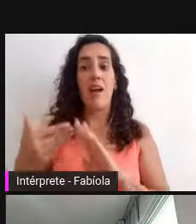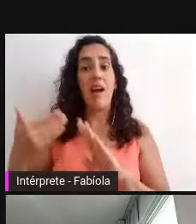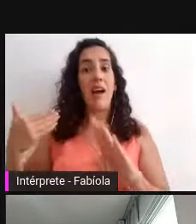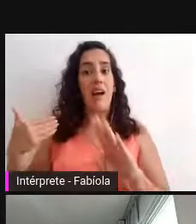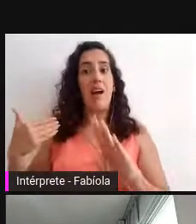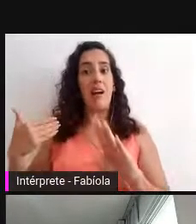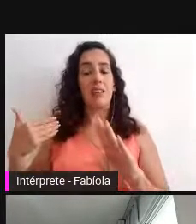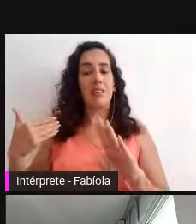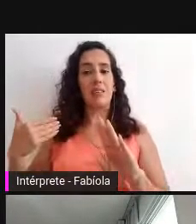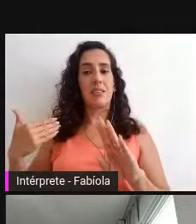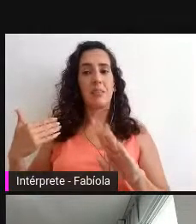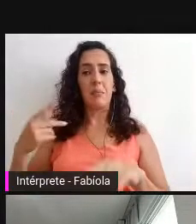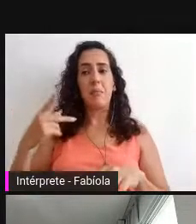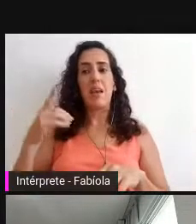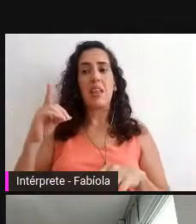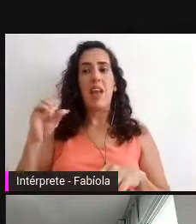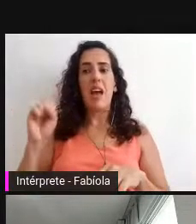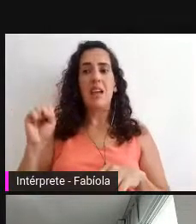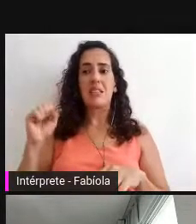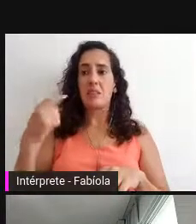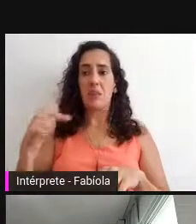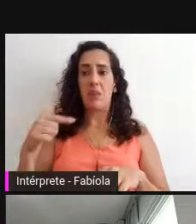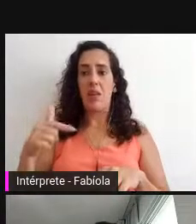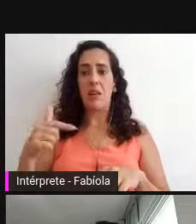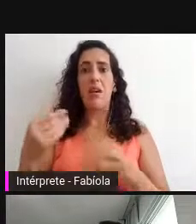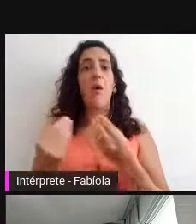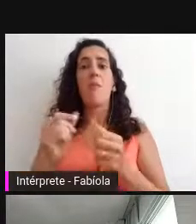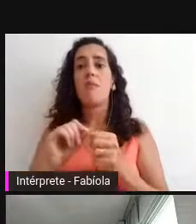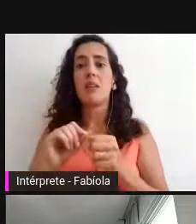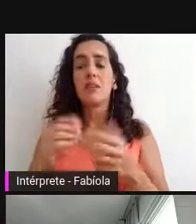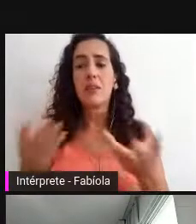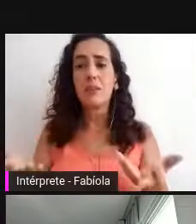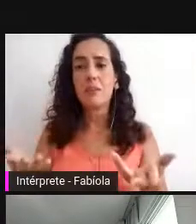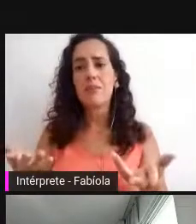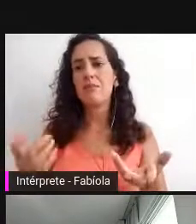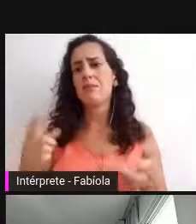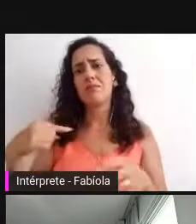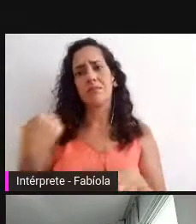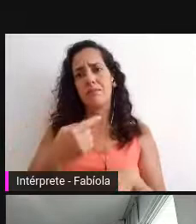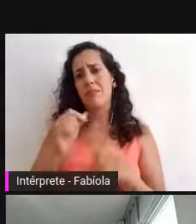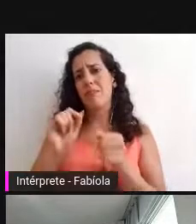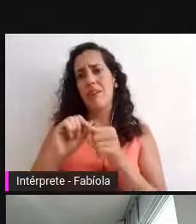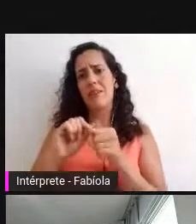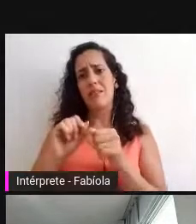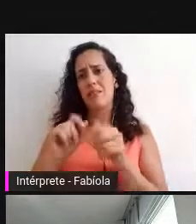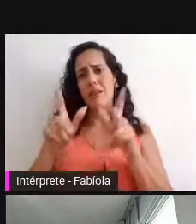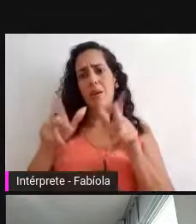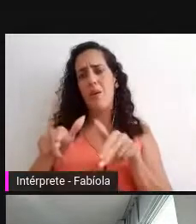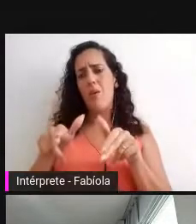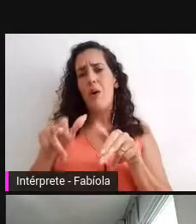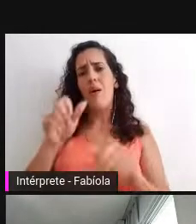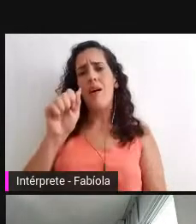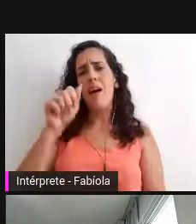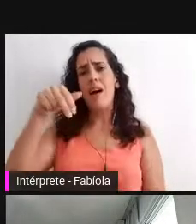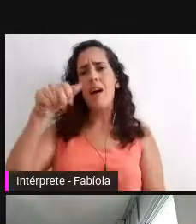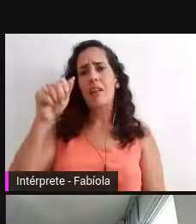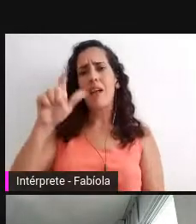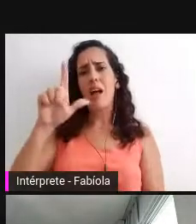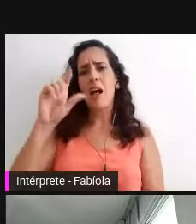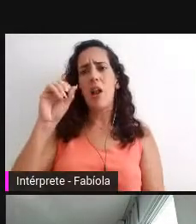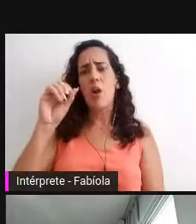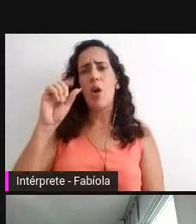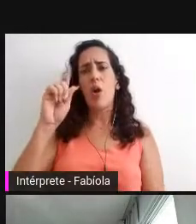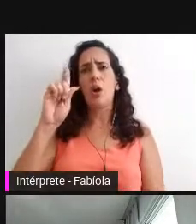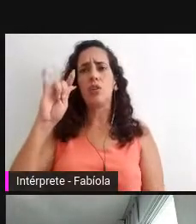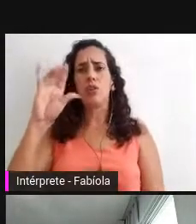digital sistêmica, como é que nós fazíamos? Que nem eu estava acostumado, a trabalhar com os documentos analógicos. Eu ia lá, eu